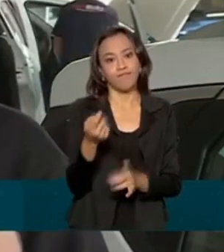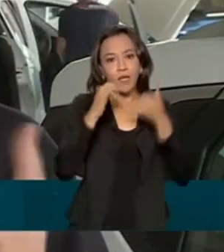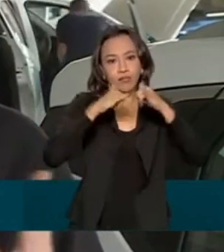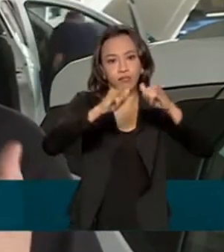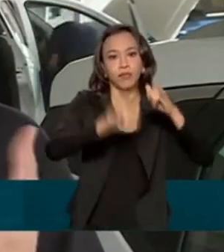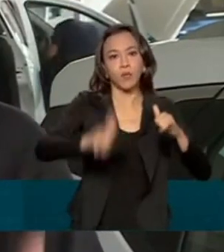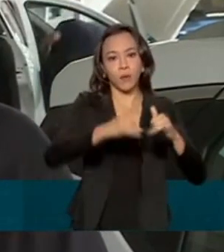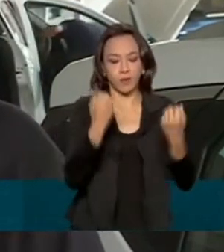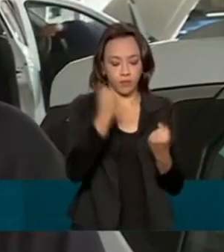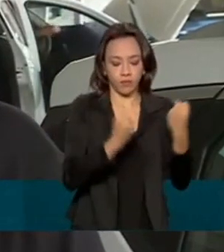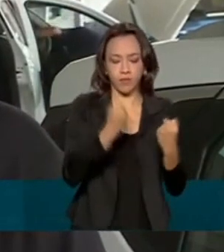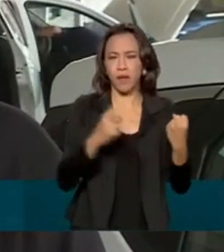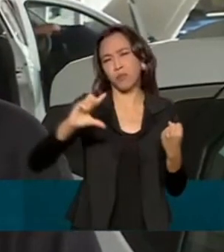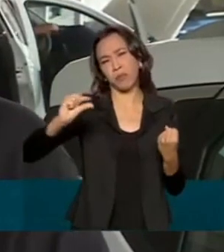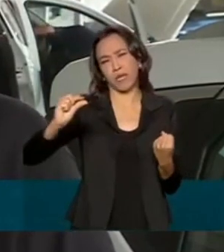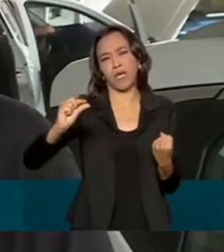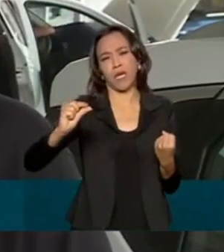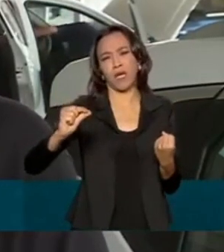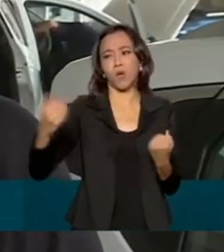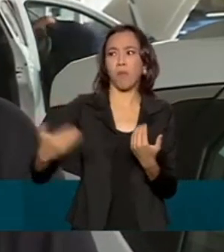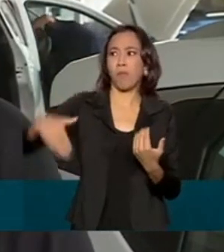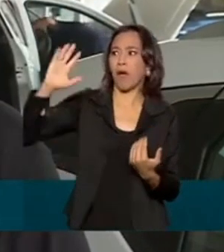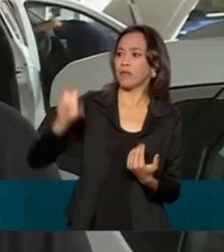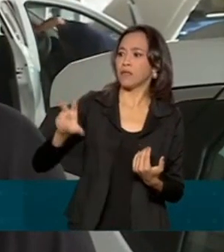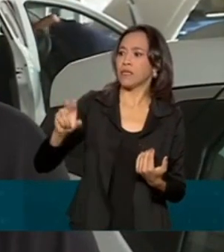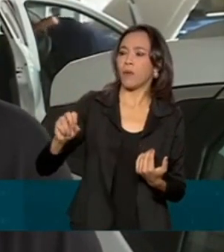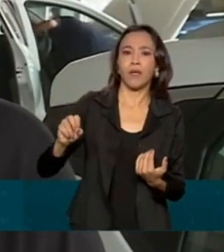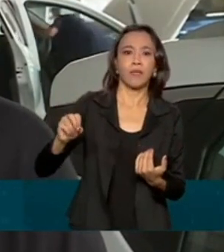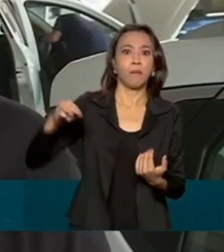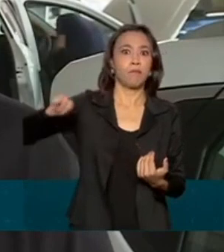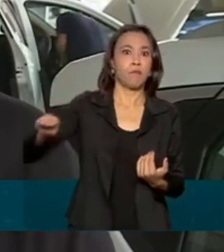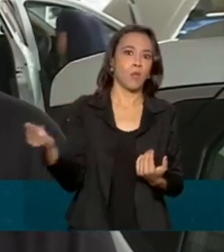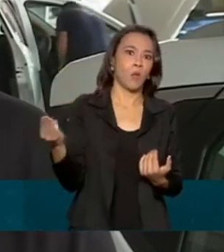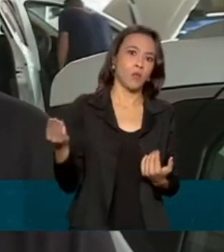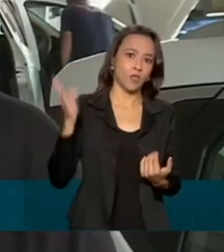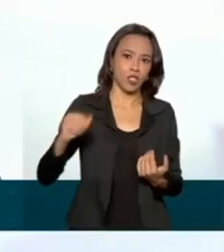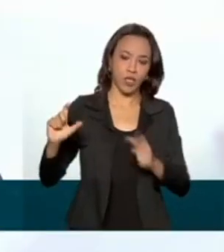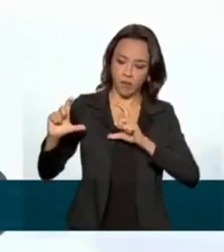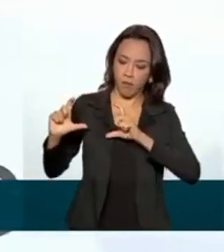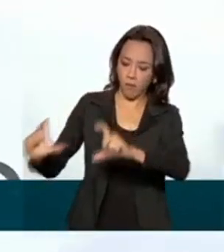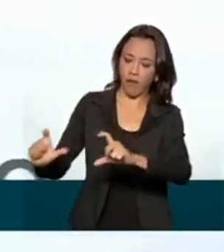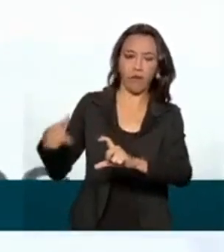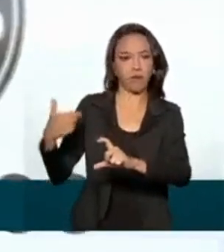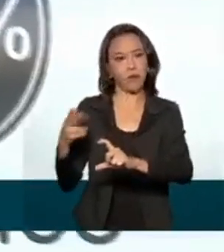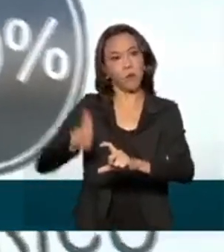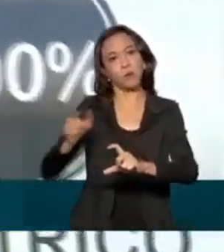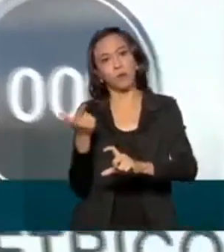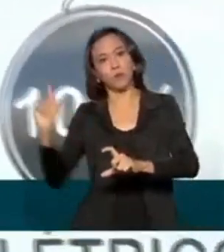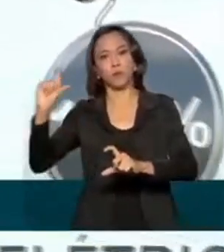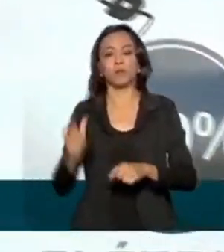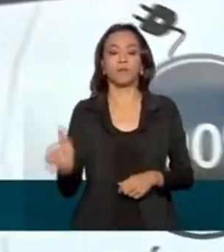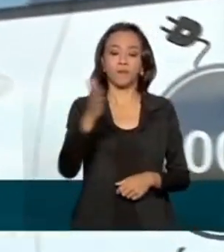percentual muito pequena em relação a mais de 50 milhões de veículos leves que nós temos emplacados no Brasil. Uma das principais